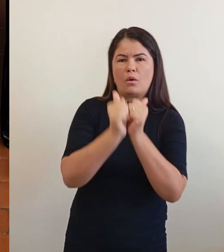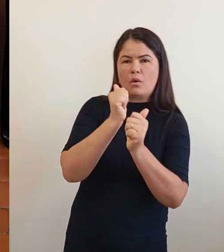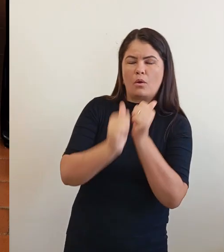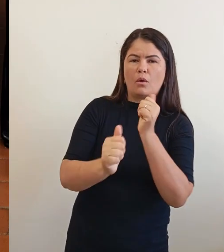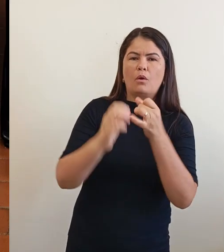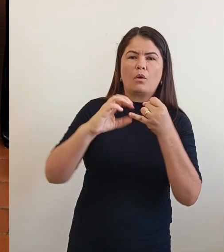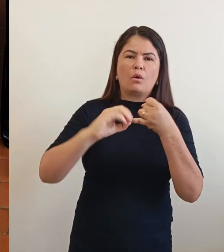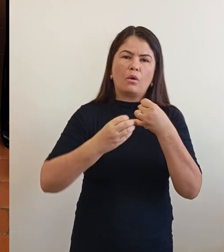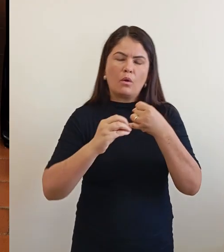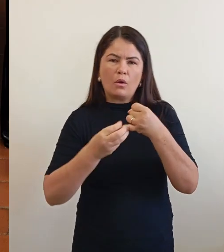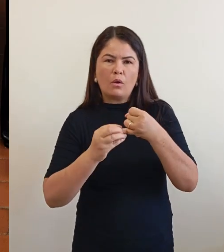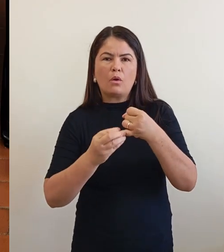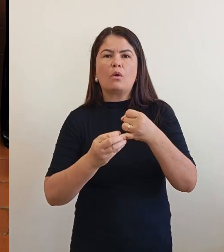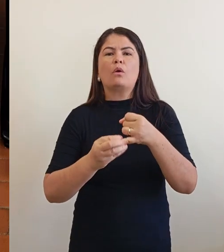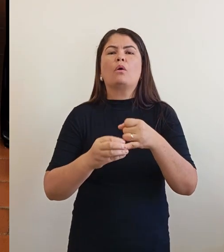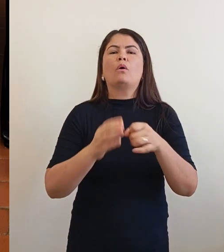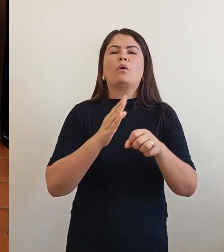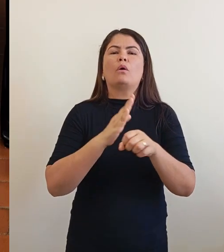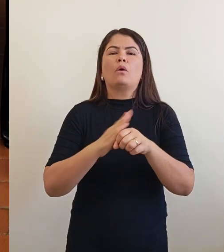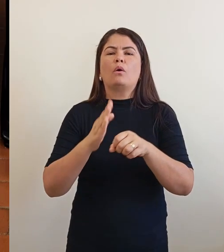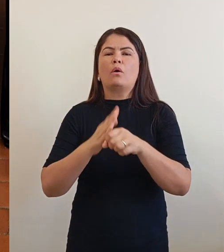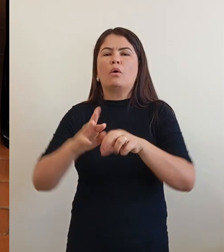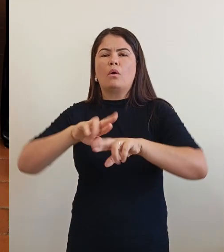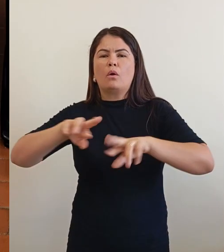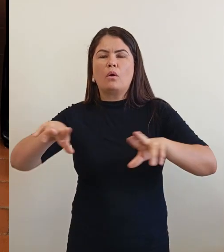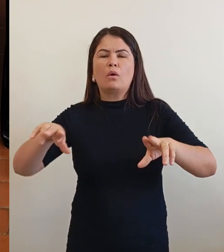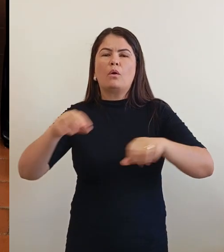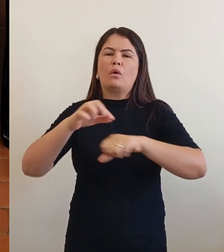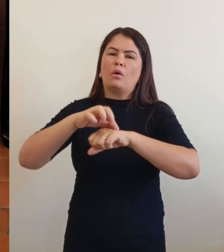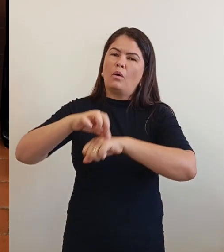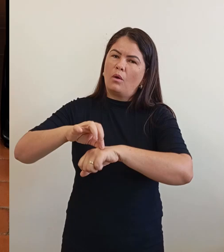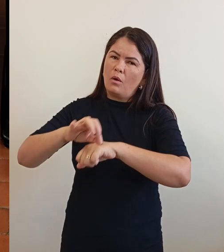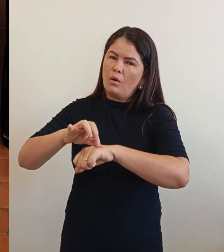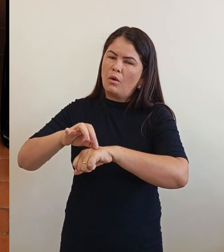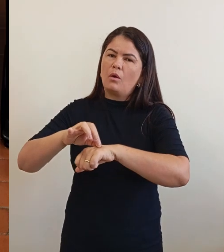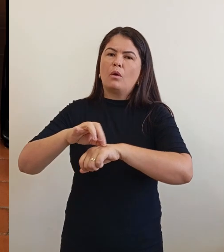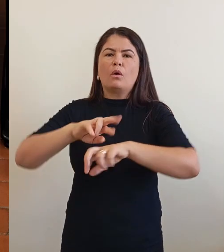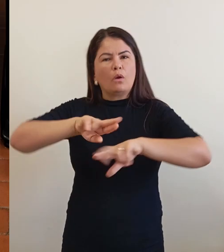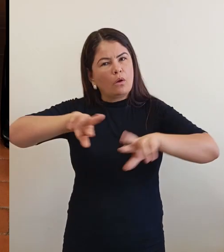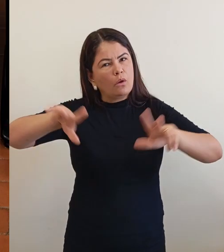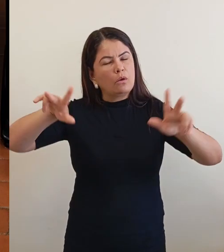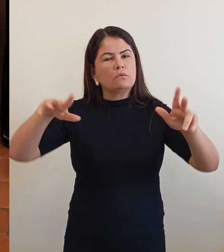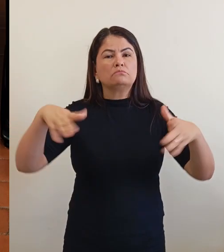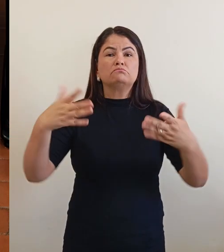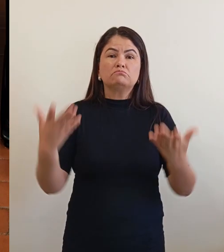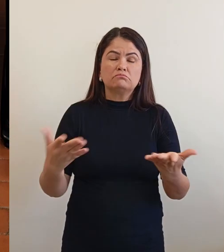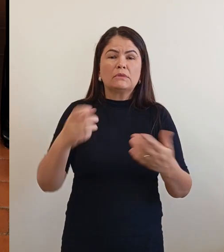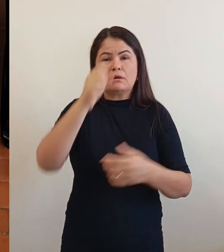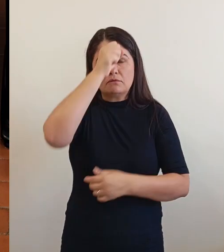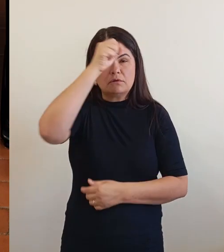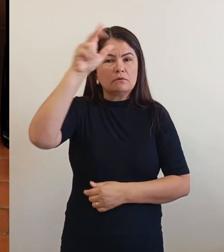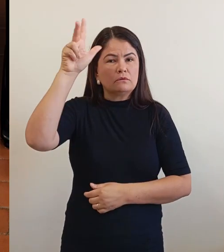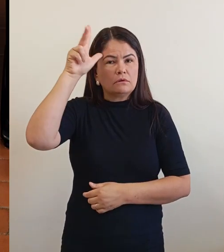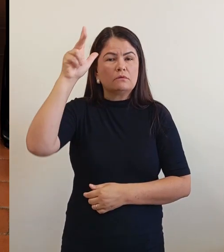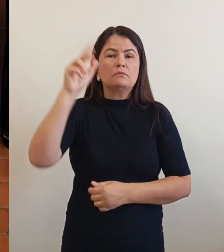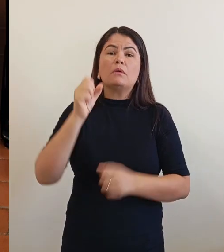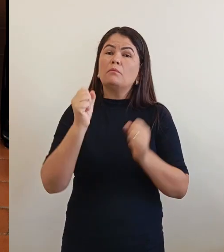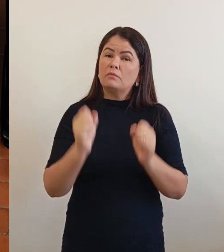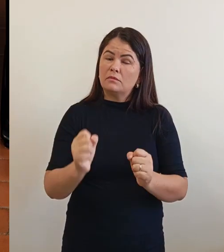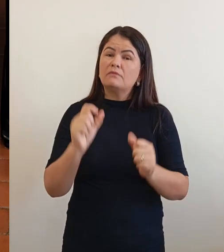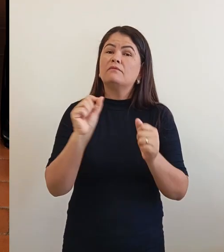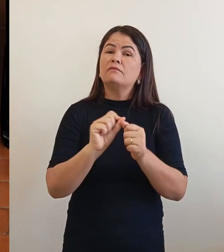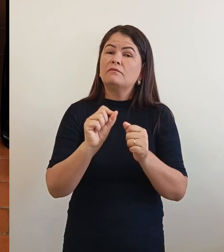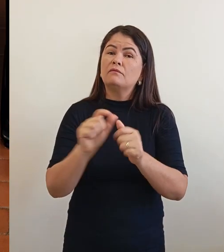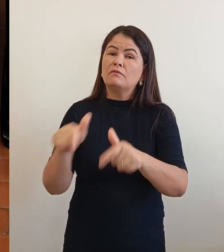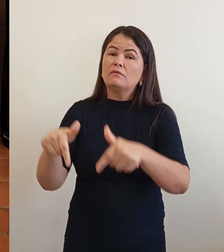verdura, a carne e por aí vai. E a gente vai ver qual é a contrapartida que a prefeitura vai poder entrar, poder a gente estar trabalhando